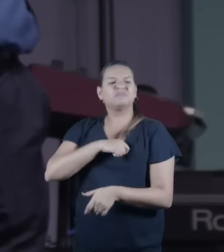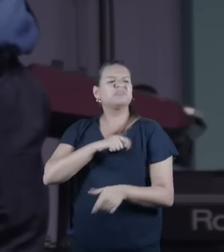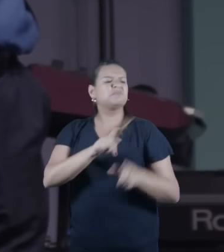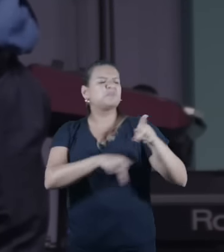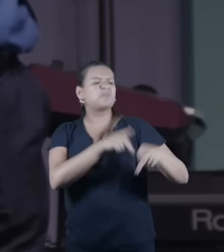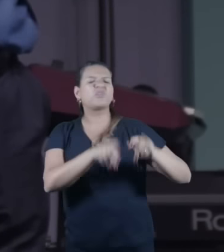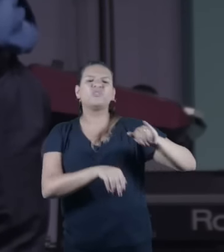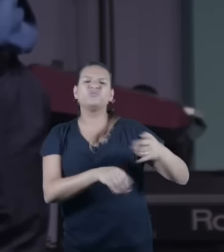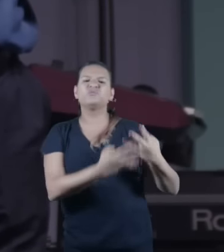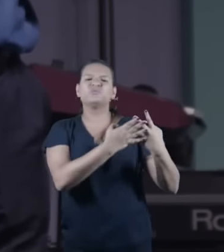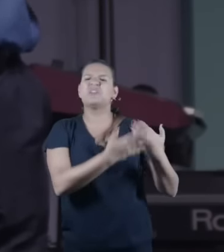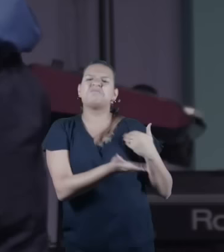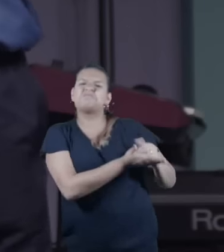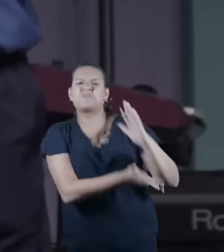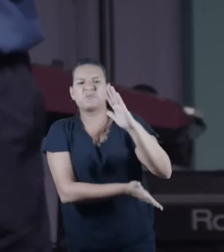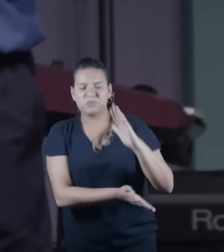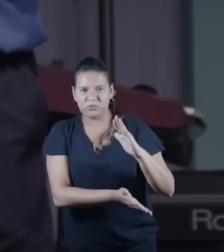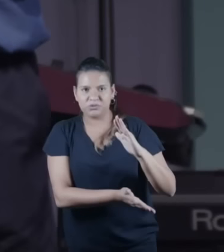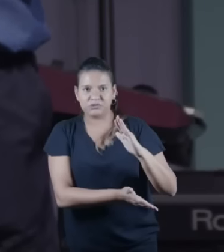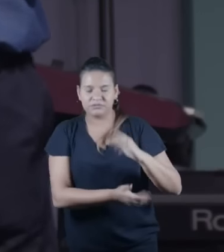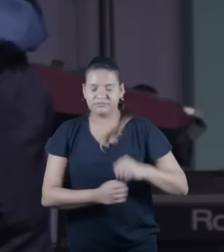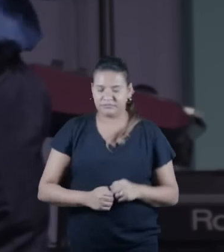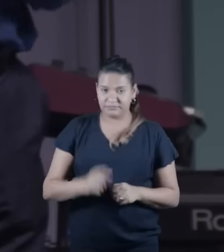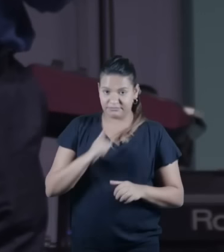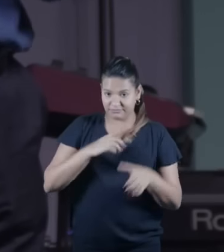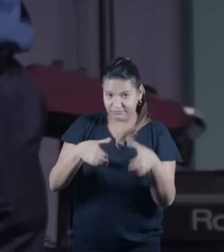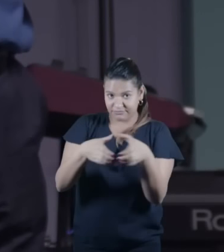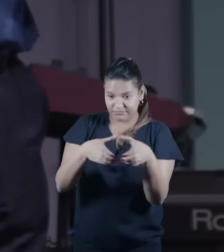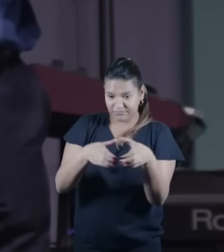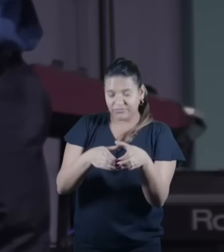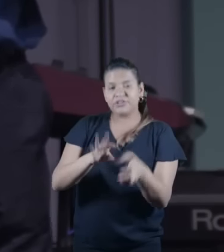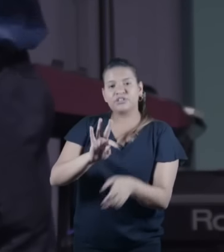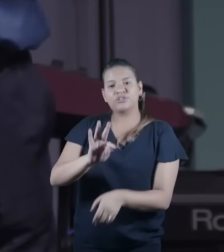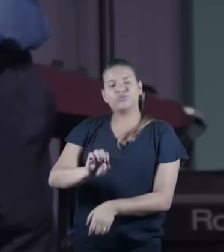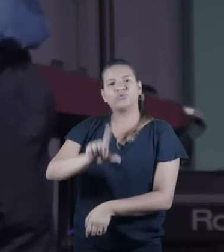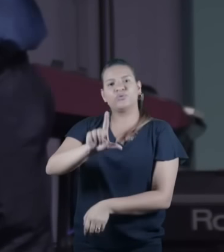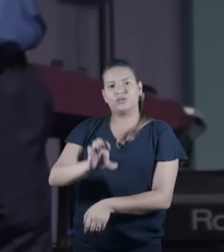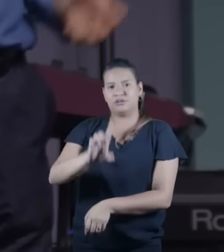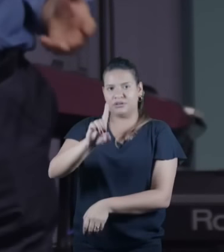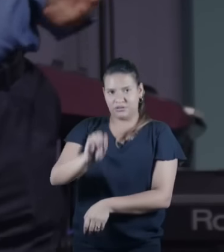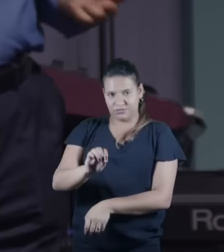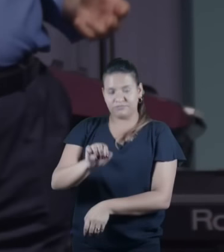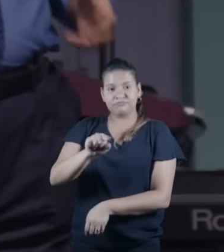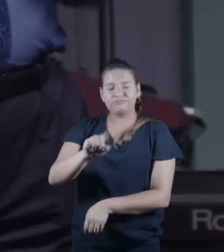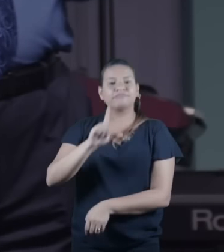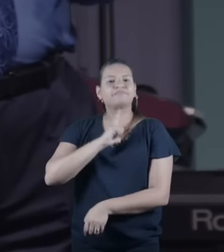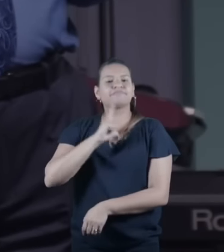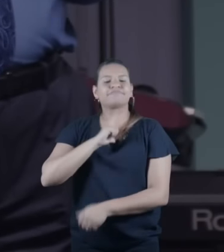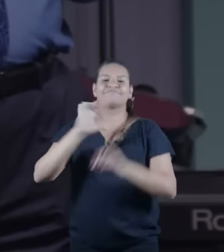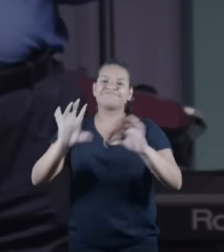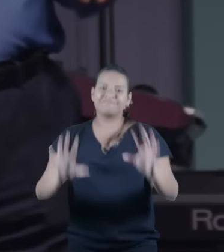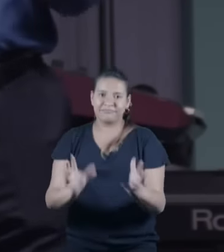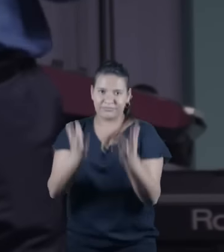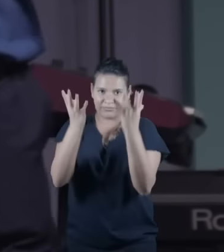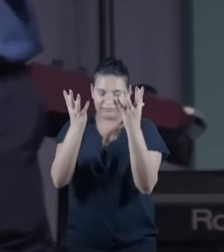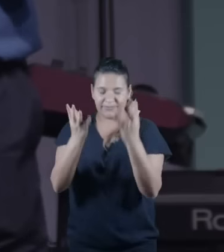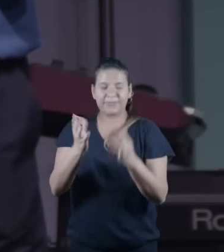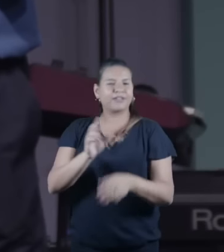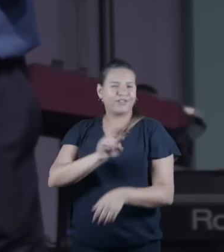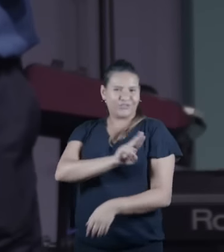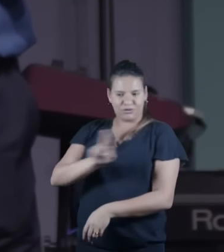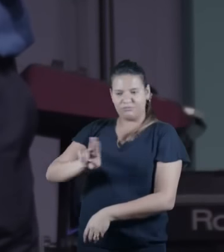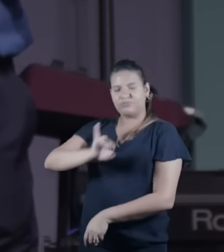de Madrid tem uma cidade chamada Toledo e lá eles faziam uma festa chamada de judiaria